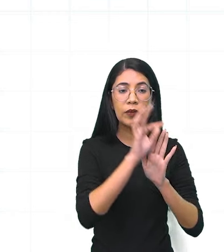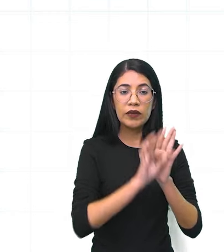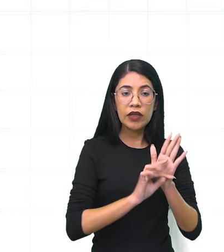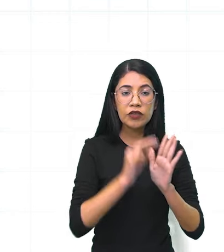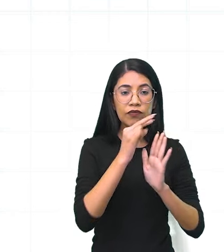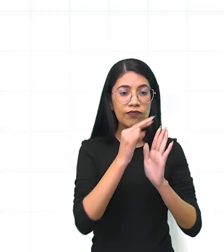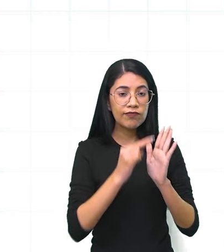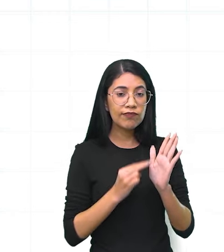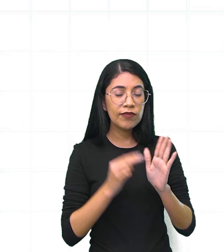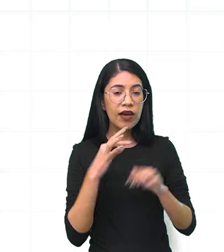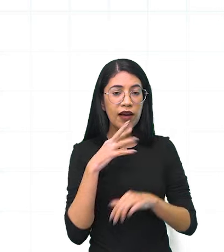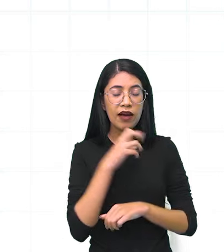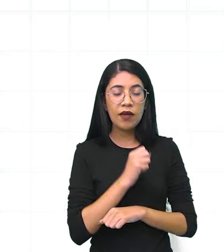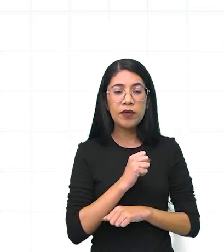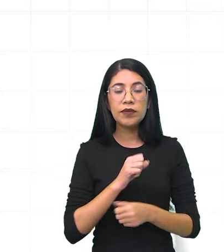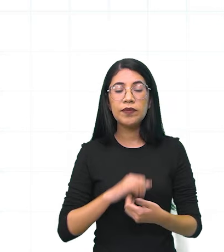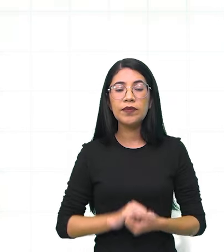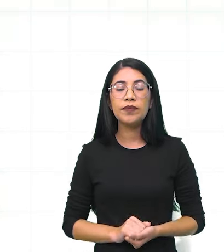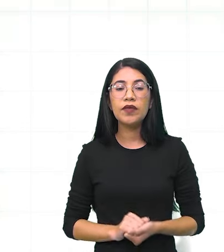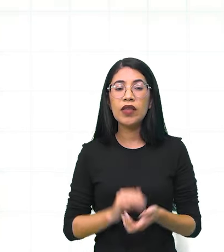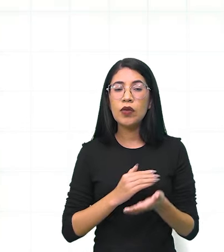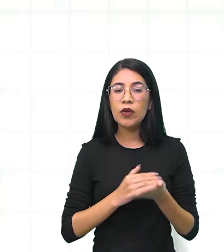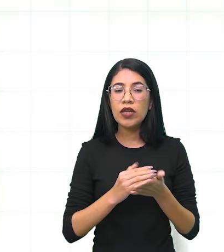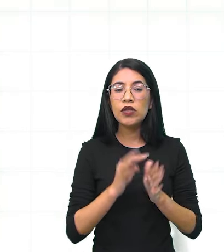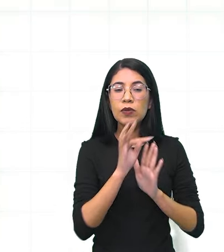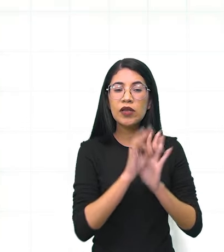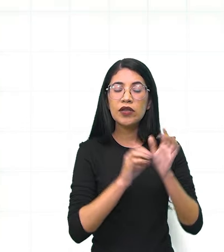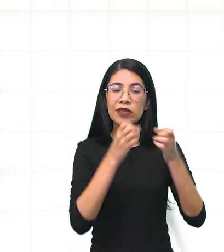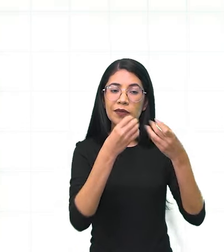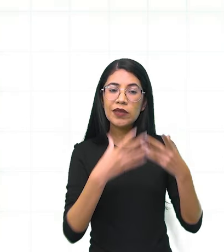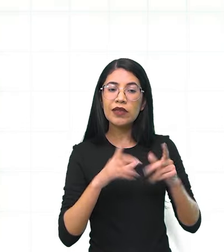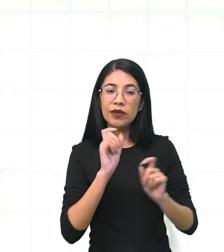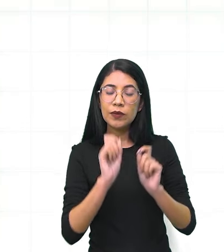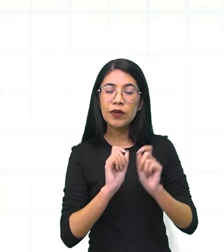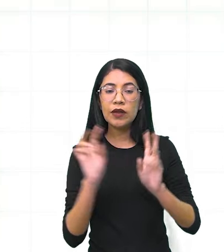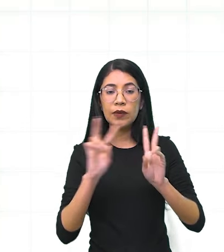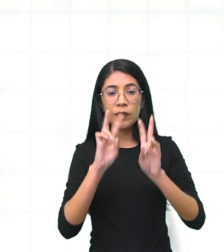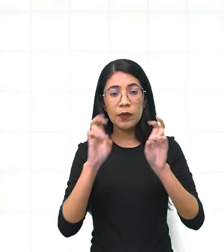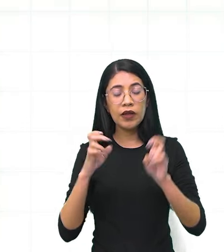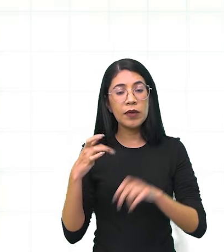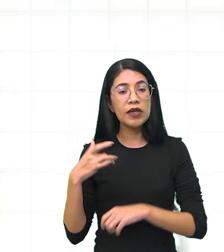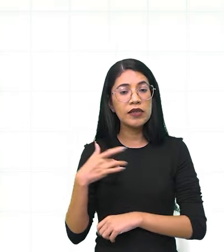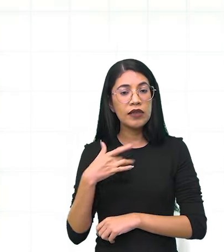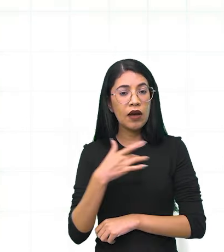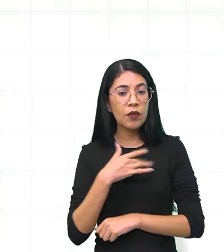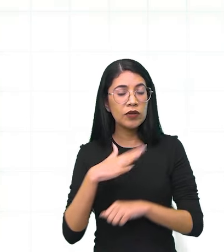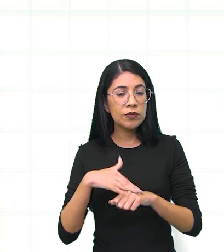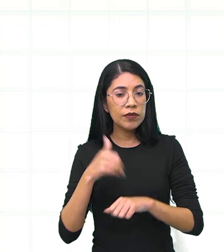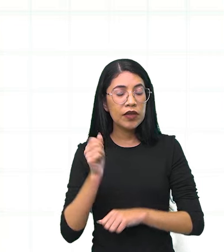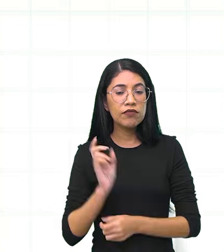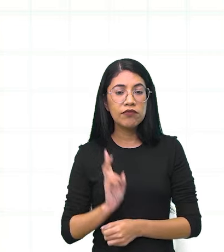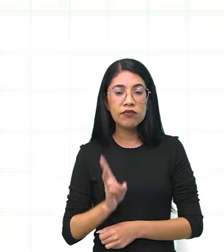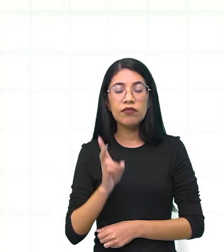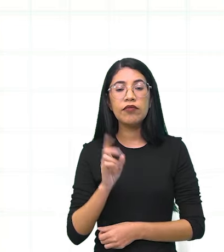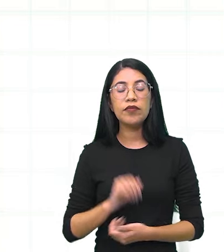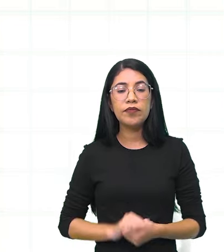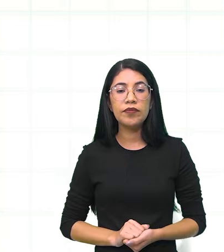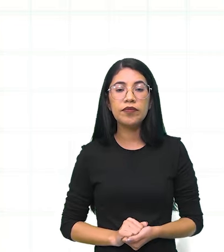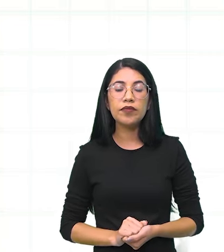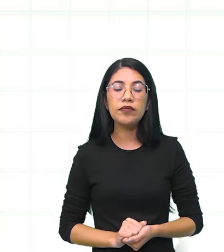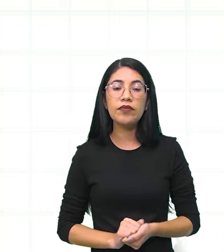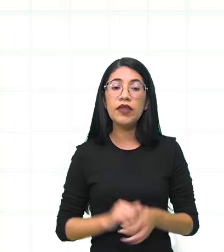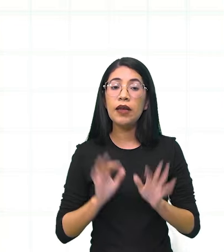rapidinho? Lá do começo do nosso texto, a gente está falando sobre saúde sempre em dia. Prestem atenção